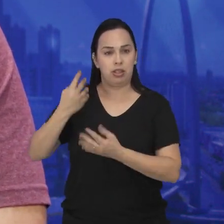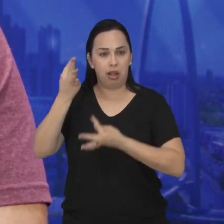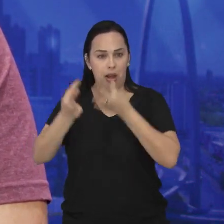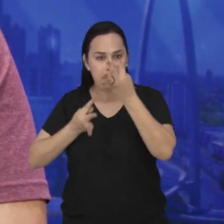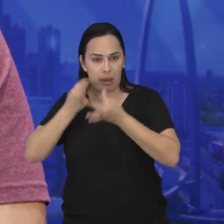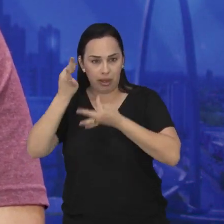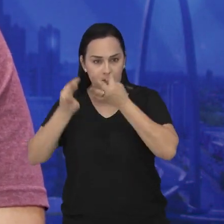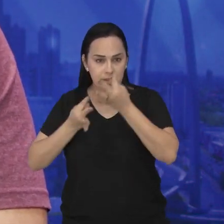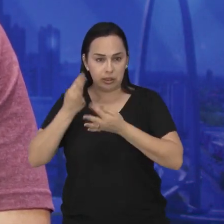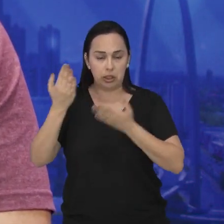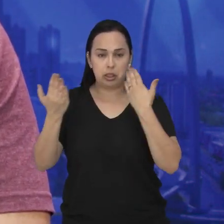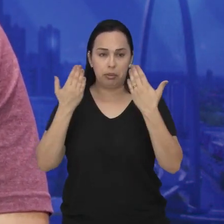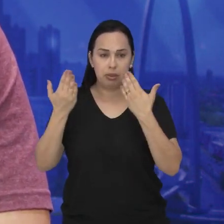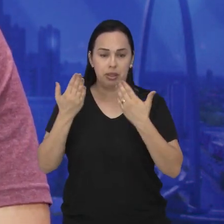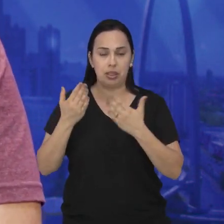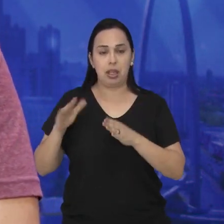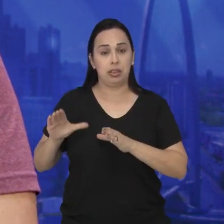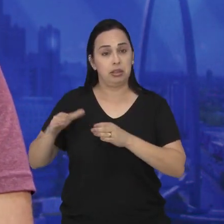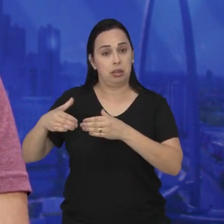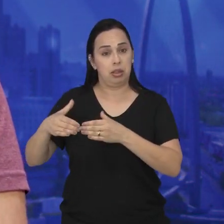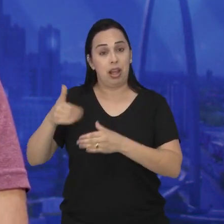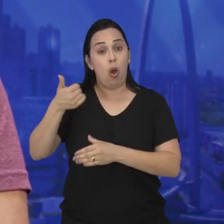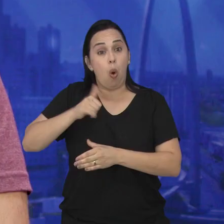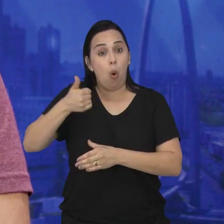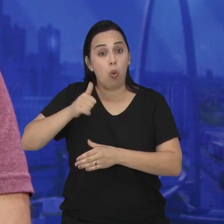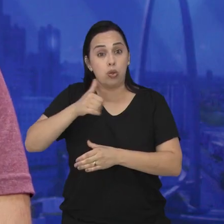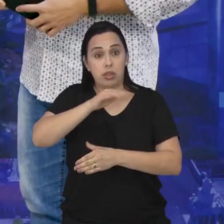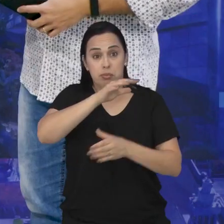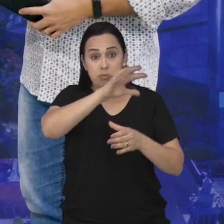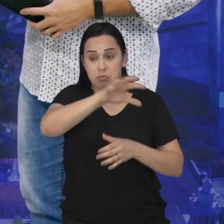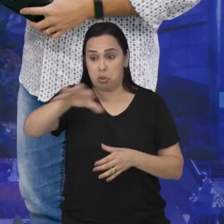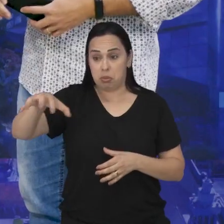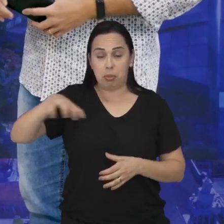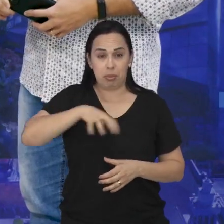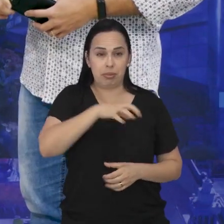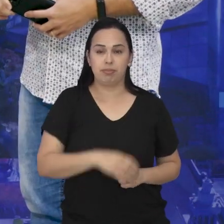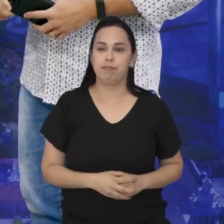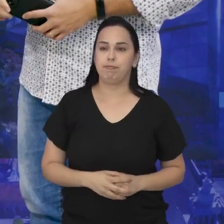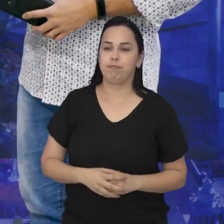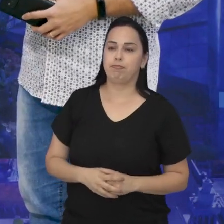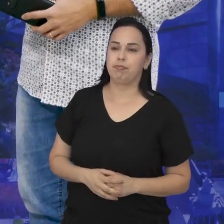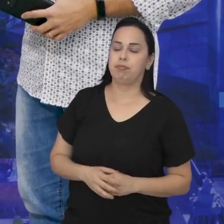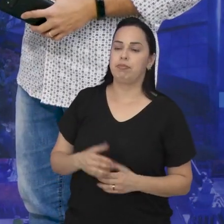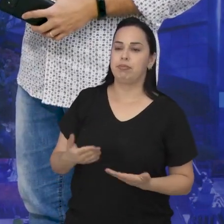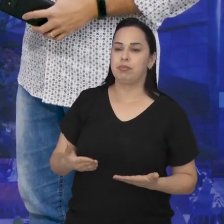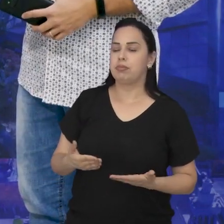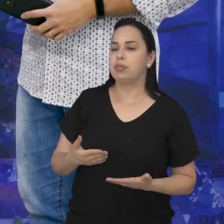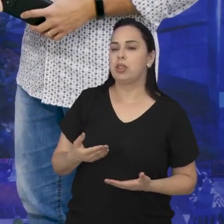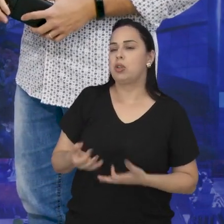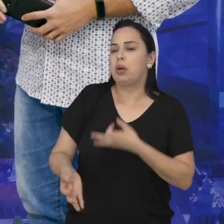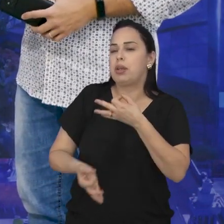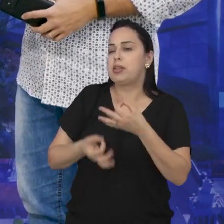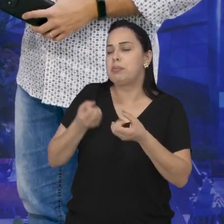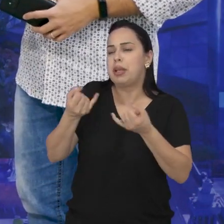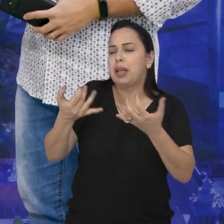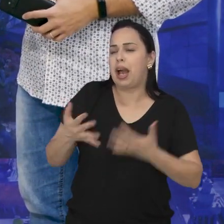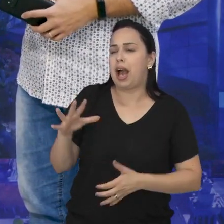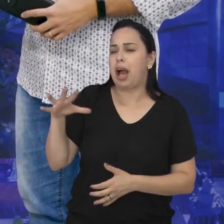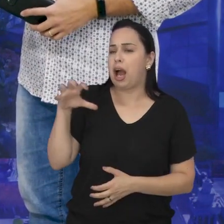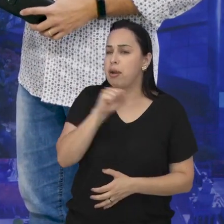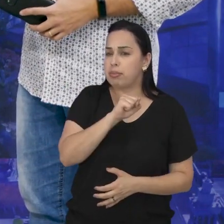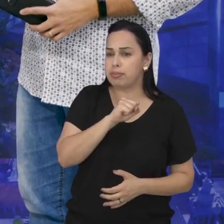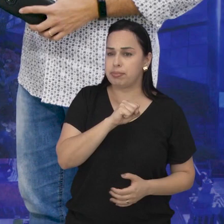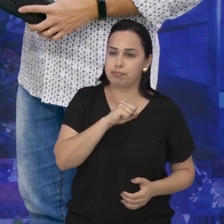Nós temos na cidade hoje 11 comunidades terapêuticas. Eu acho interessante a gente comentar rapidamente como